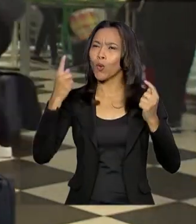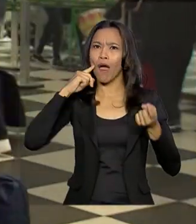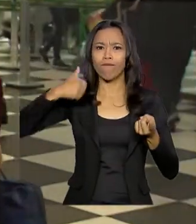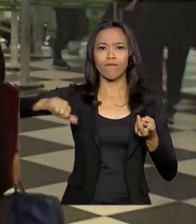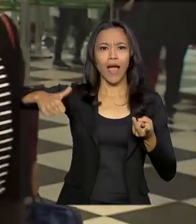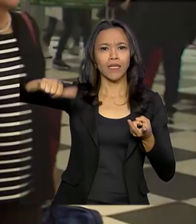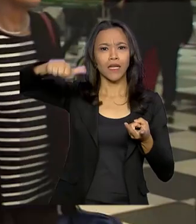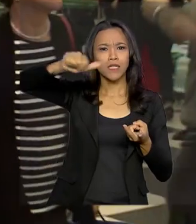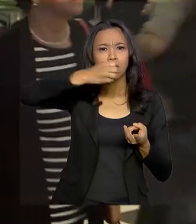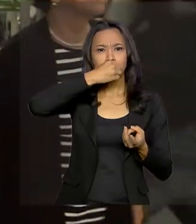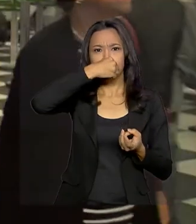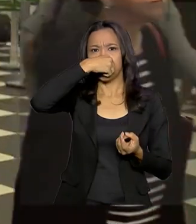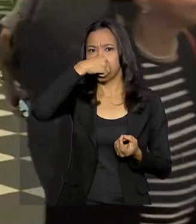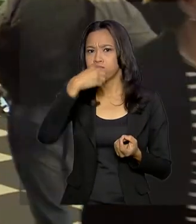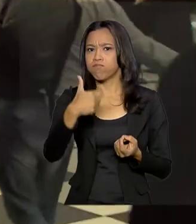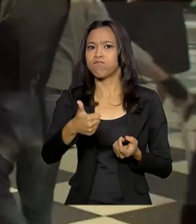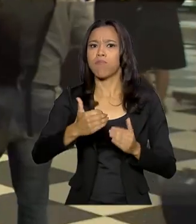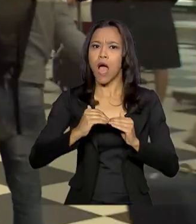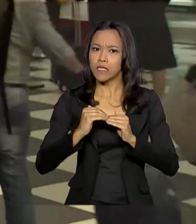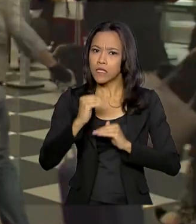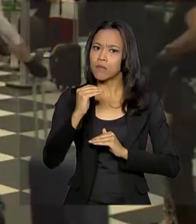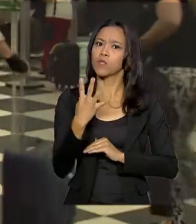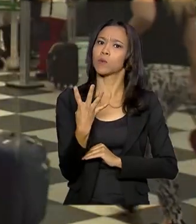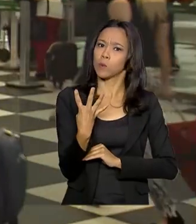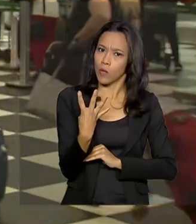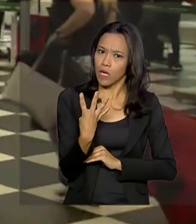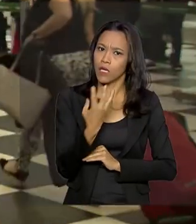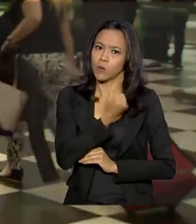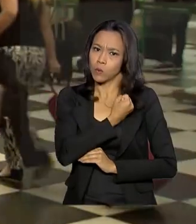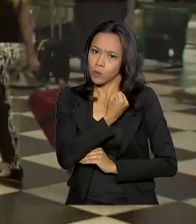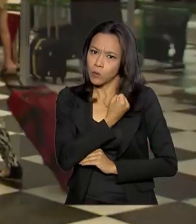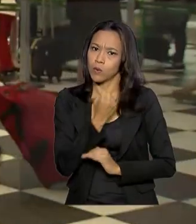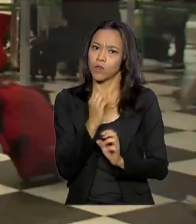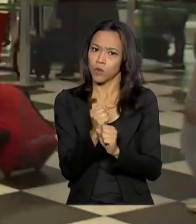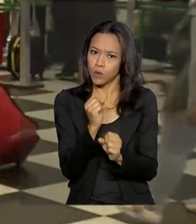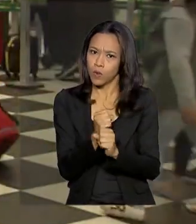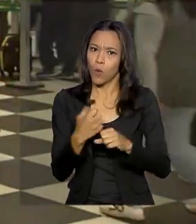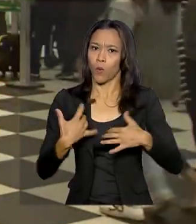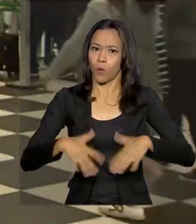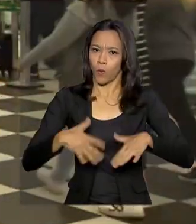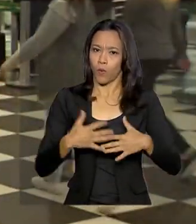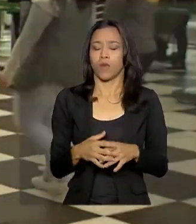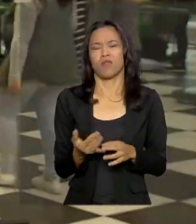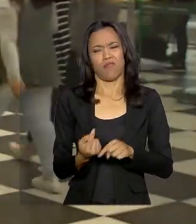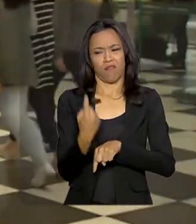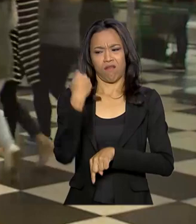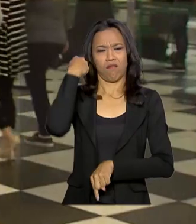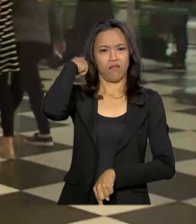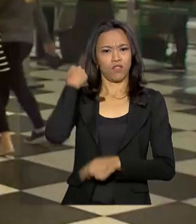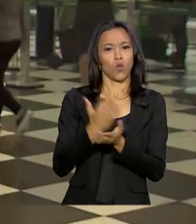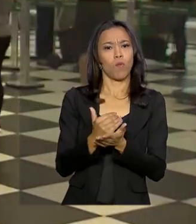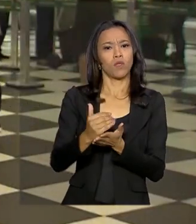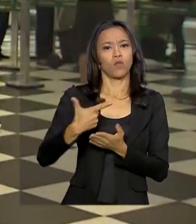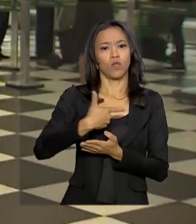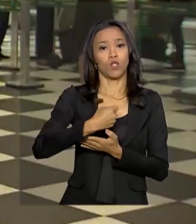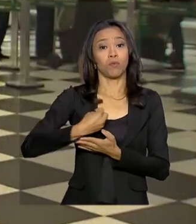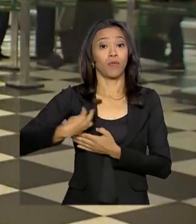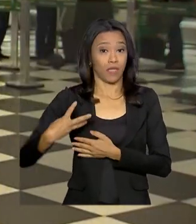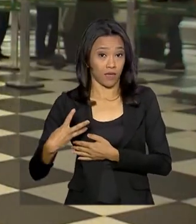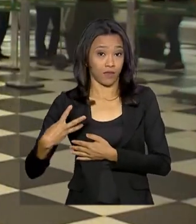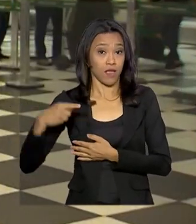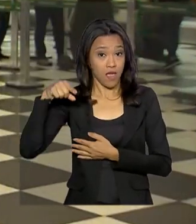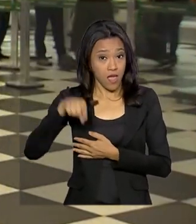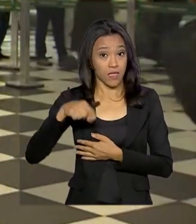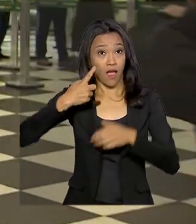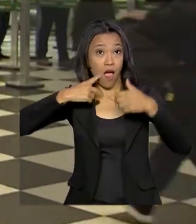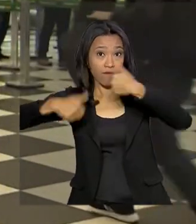nota acima de 4 dos usuários. Isso desde que começou a série histórica lá em 2013. Esse desempenho